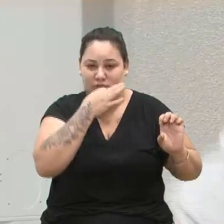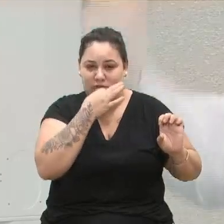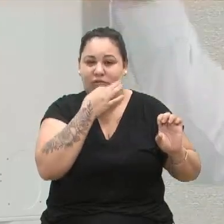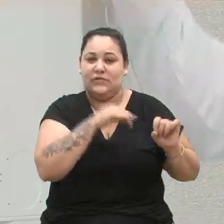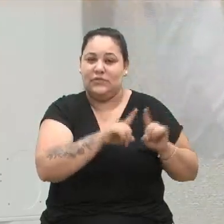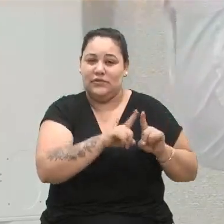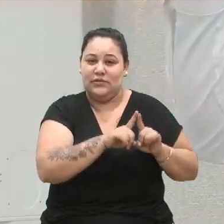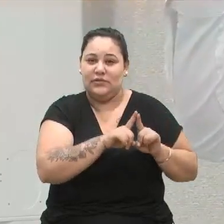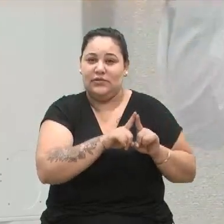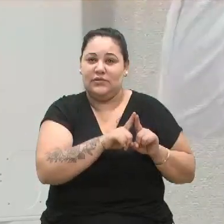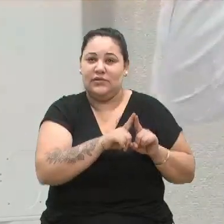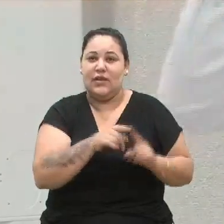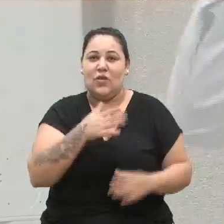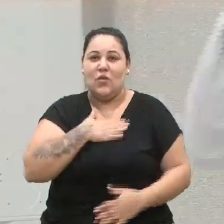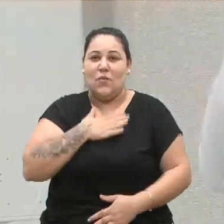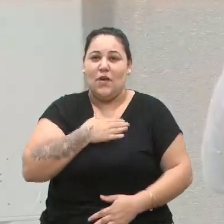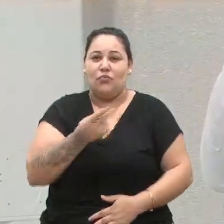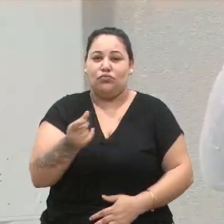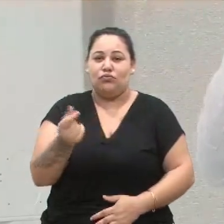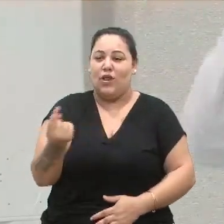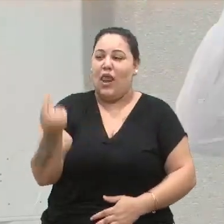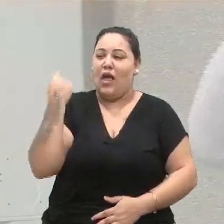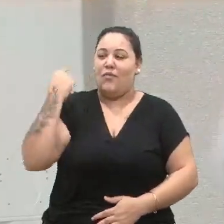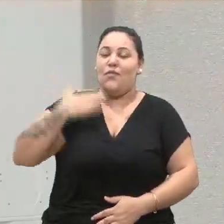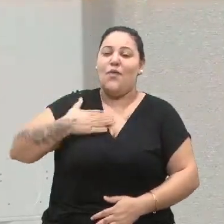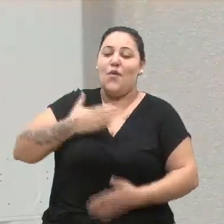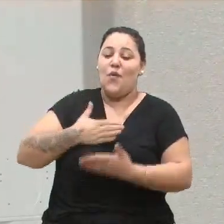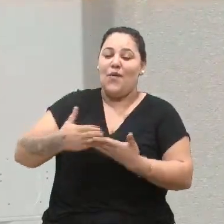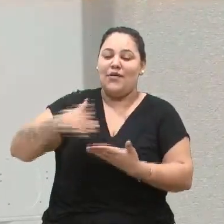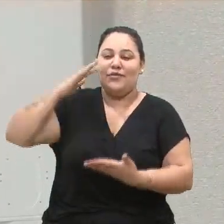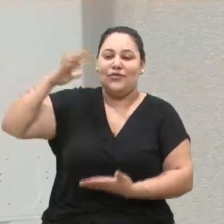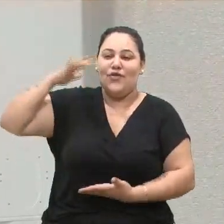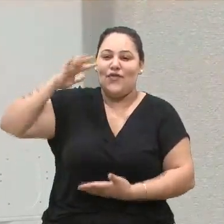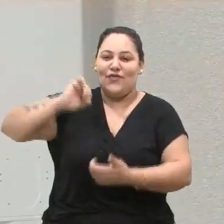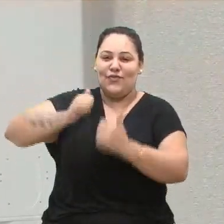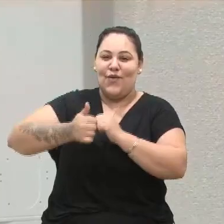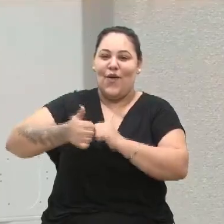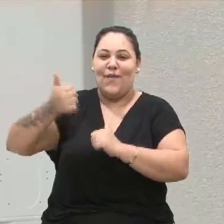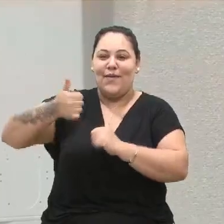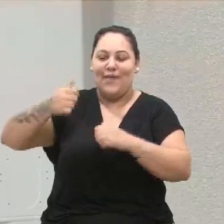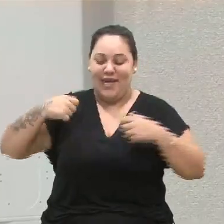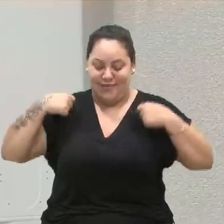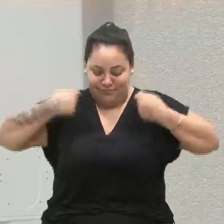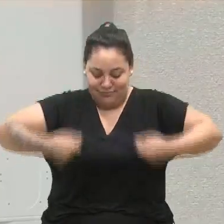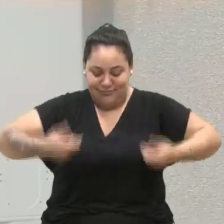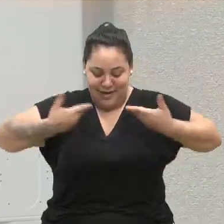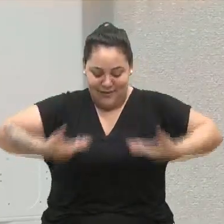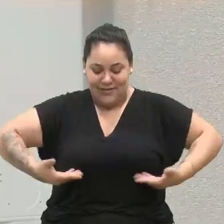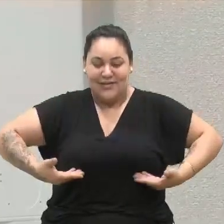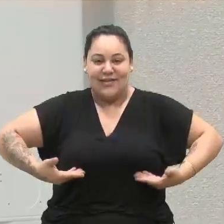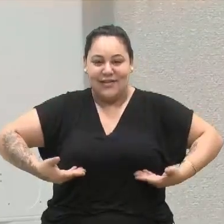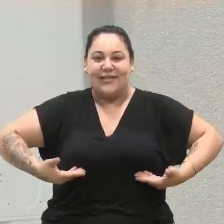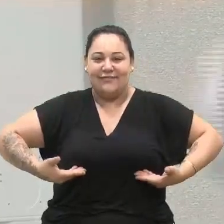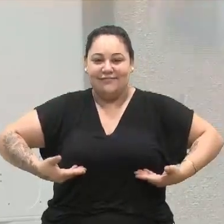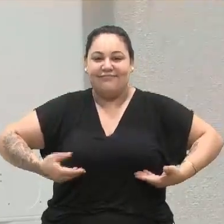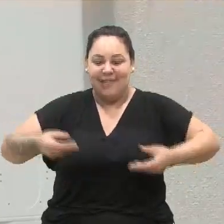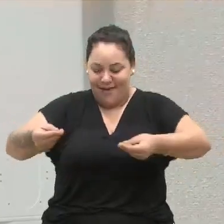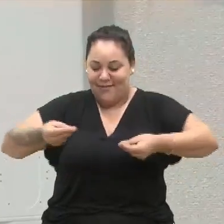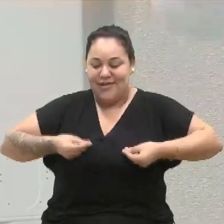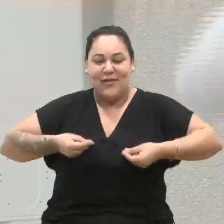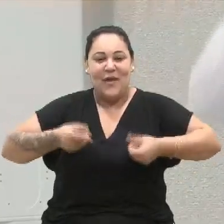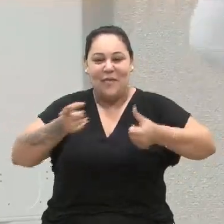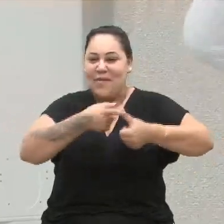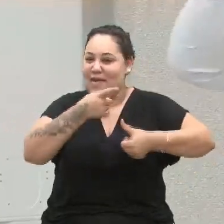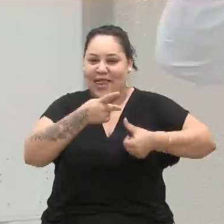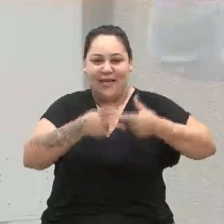E lá no meu início, no meu sonho de futebol, a primeira camiseta que ganhei do Esporte Clube de Juventude foi do Walter Tausoto Júnior, que ele tinha